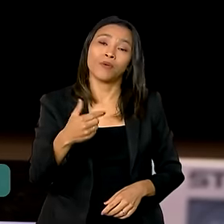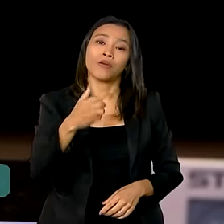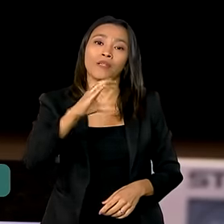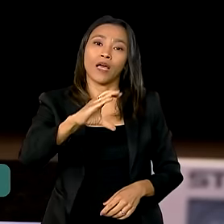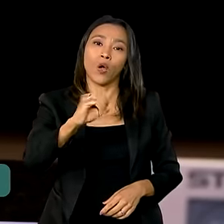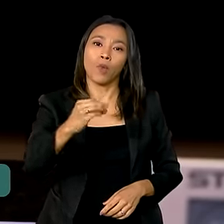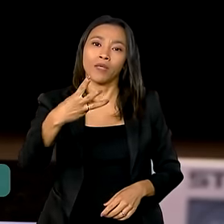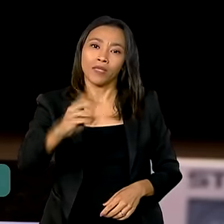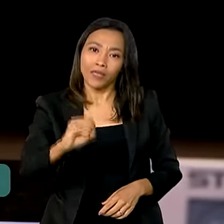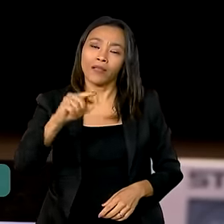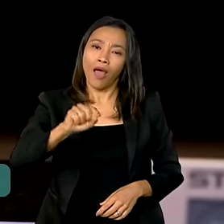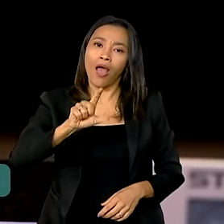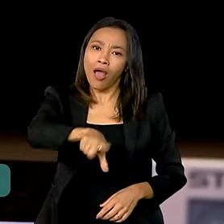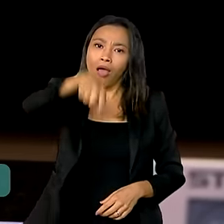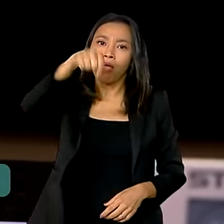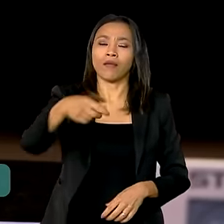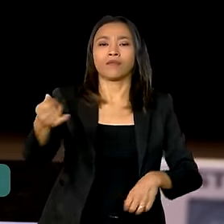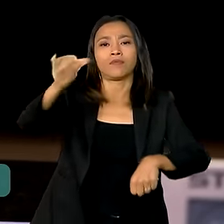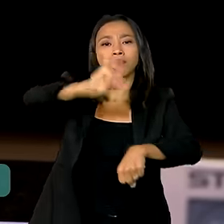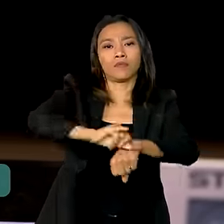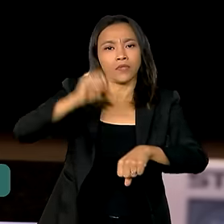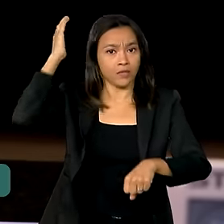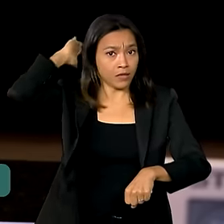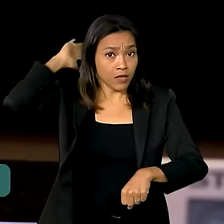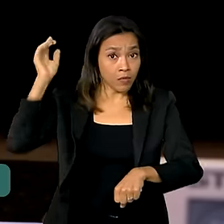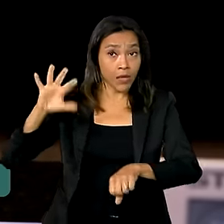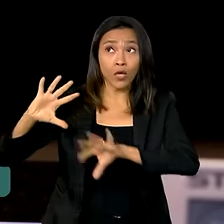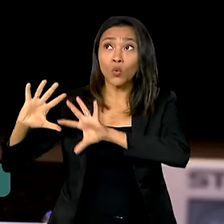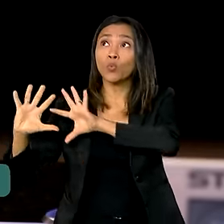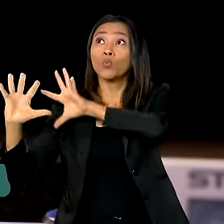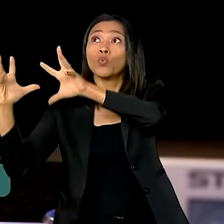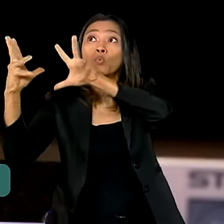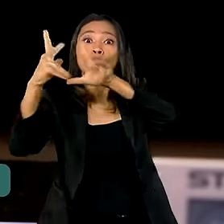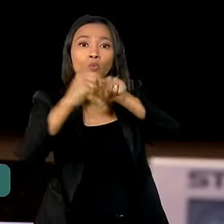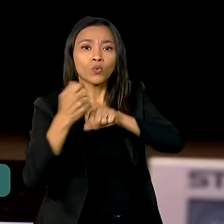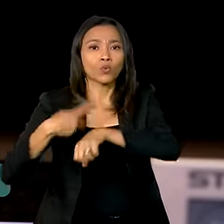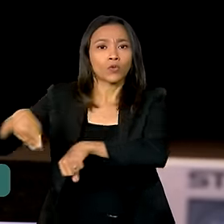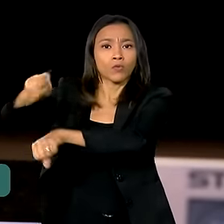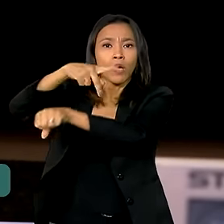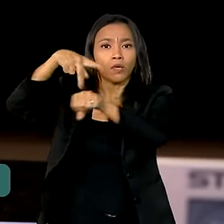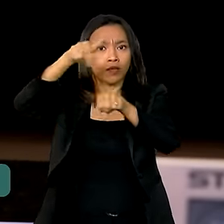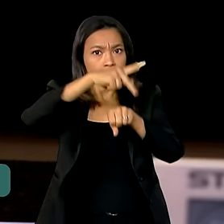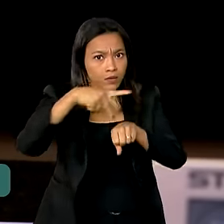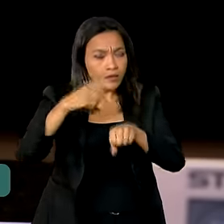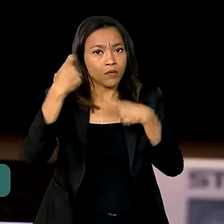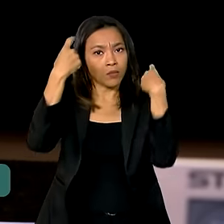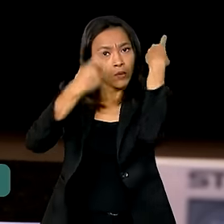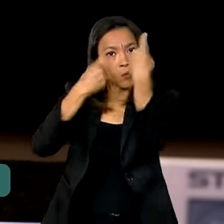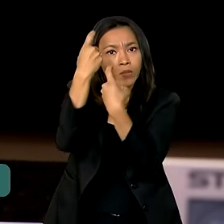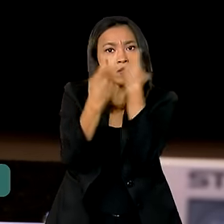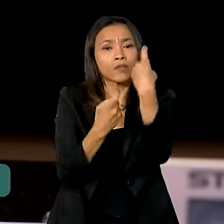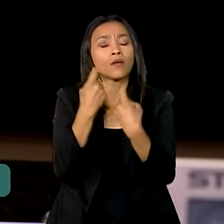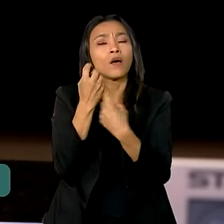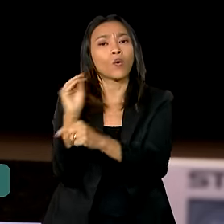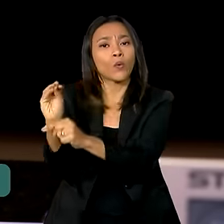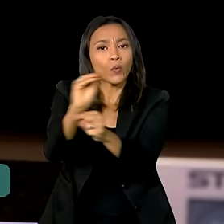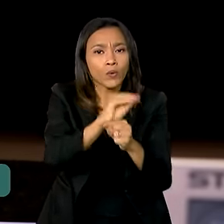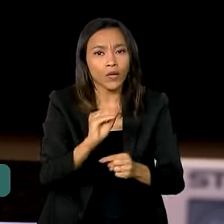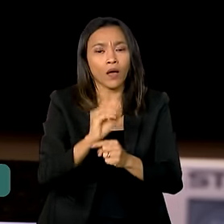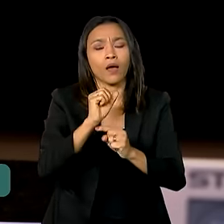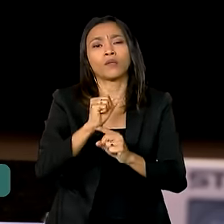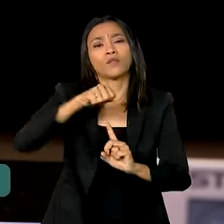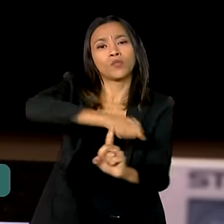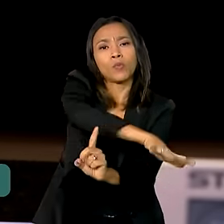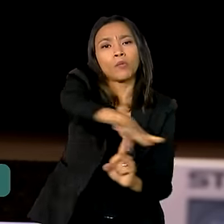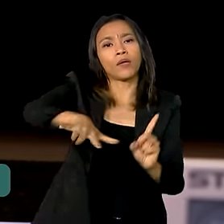fosse na Amazônia para que o mundo e os países que têm uma preocupação com a preservação do meio ambiente,